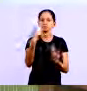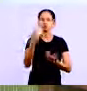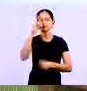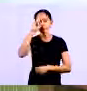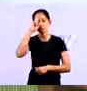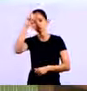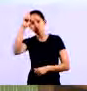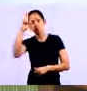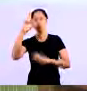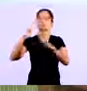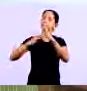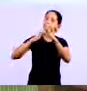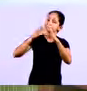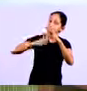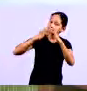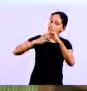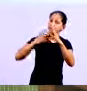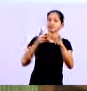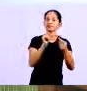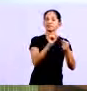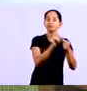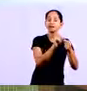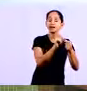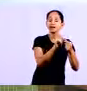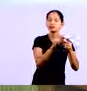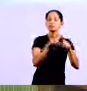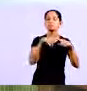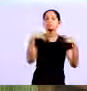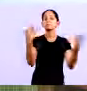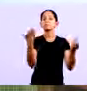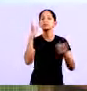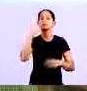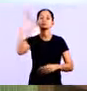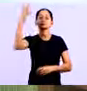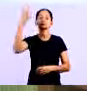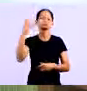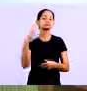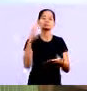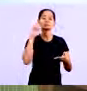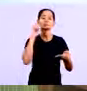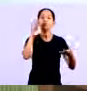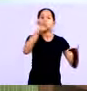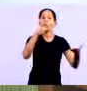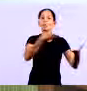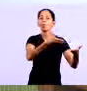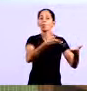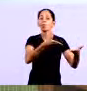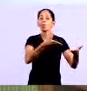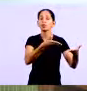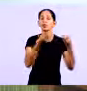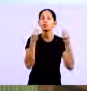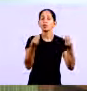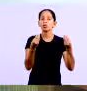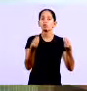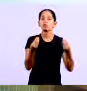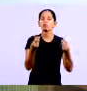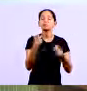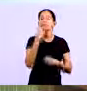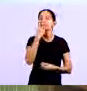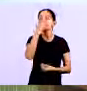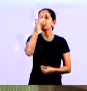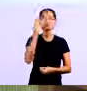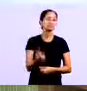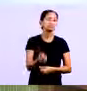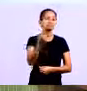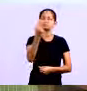ário ou alguém da empresa faça os controles Mas na hora de tomar a decisão não usa os controles Isso é um abs